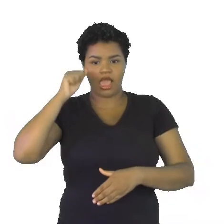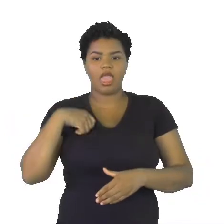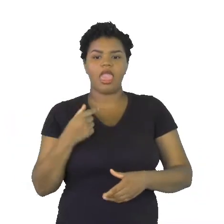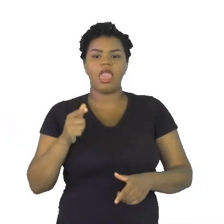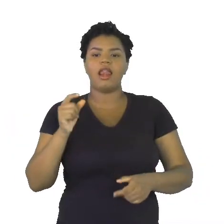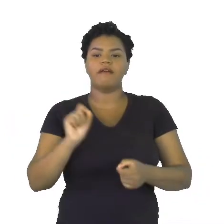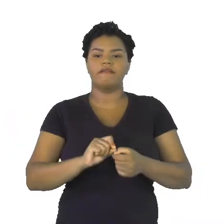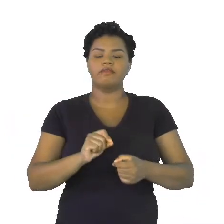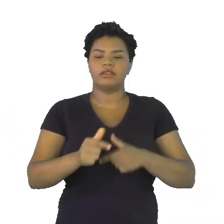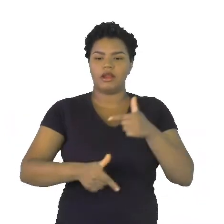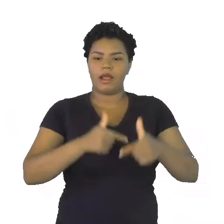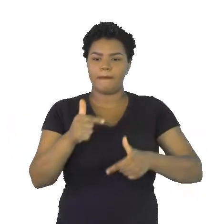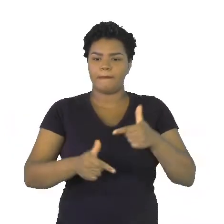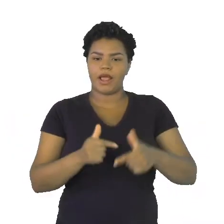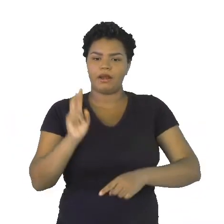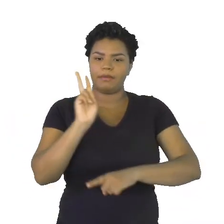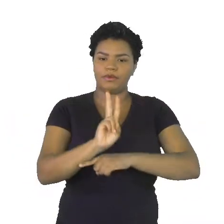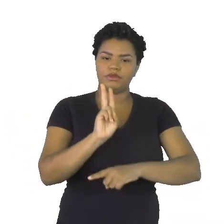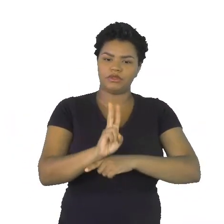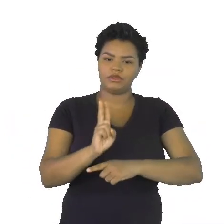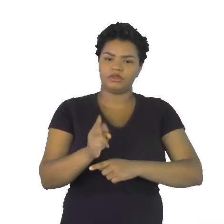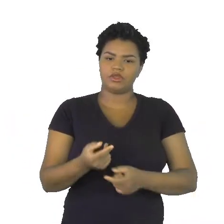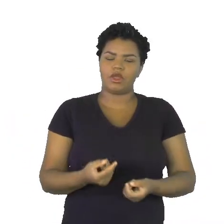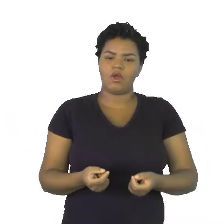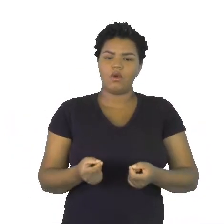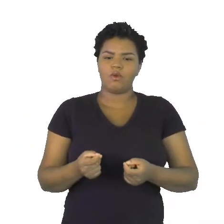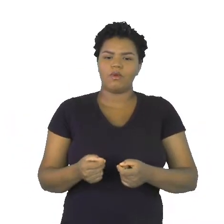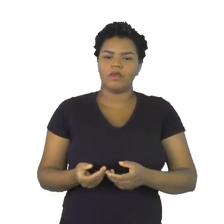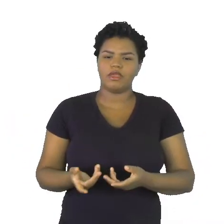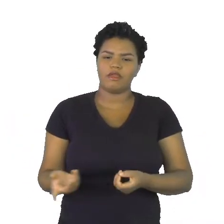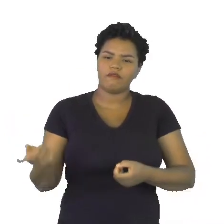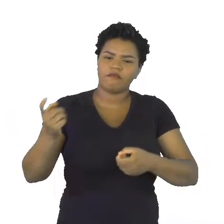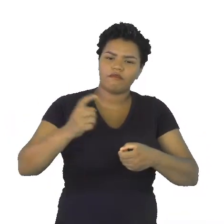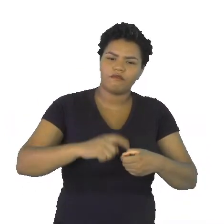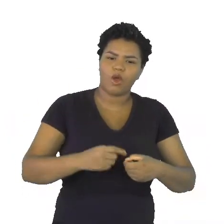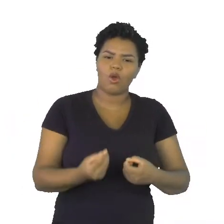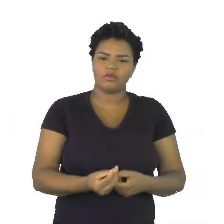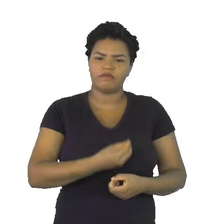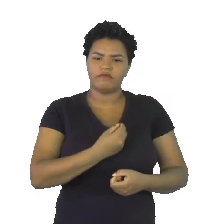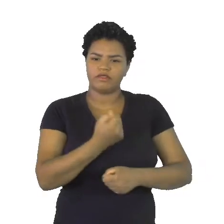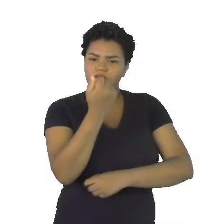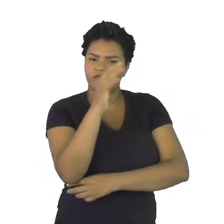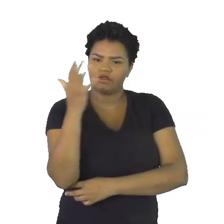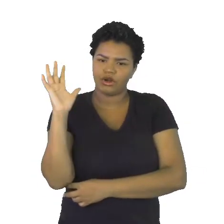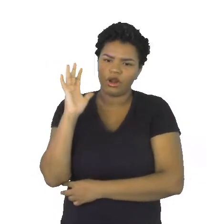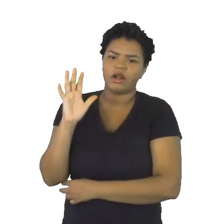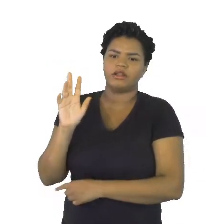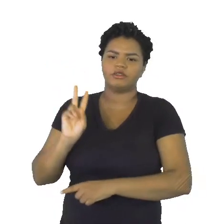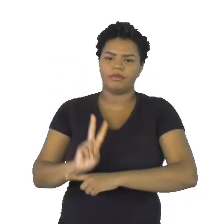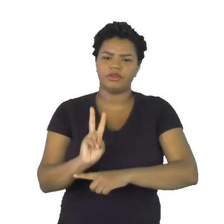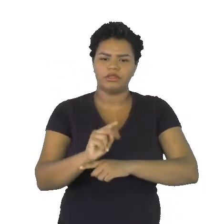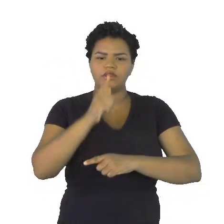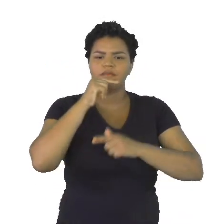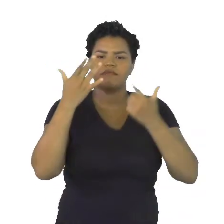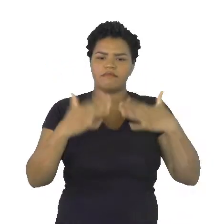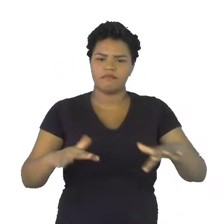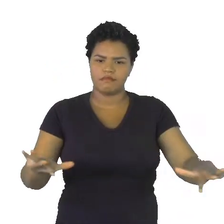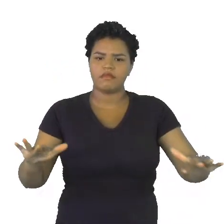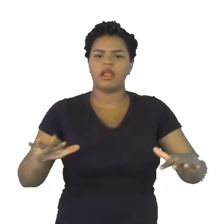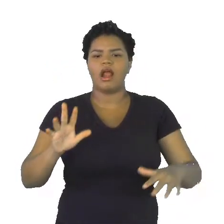florestas, proteção do mar e busca a qualidade de vida nas cidades. Essa campanha